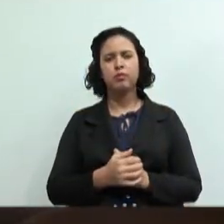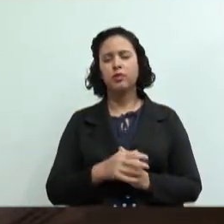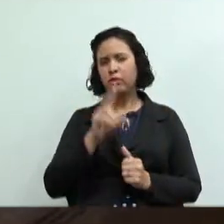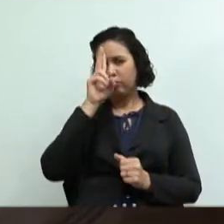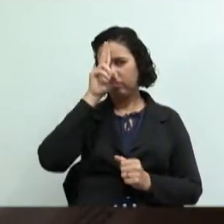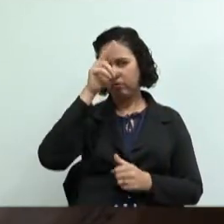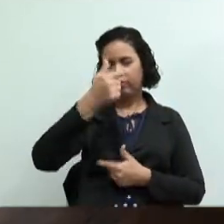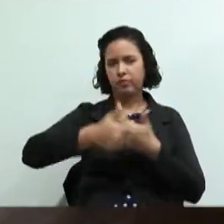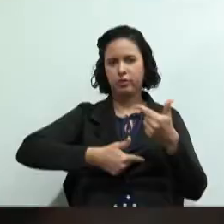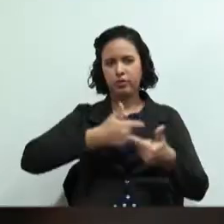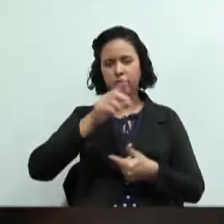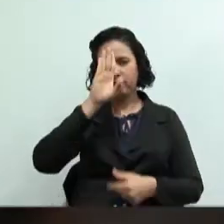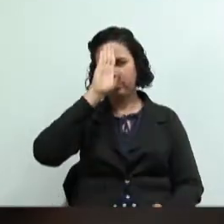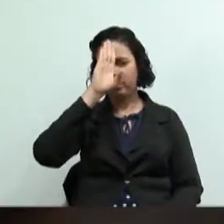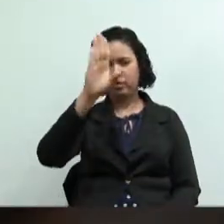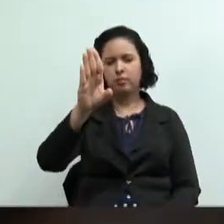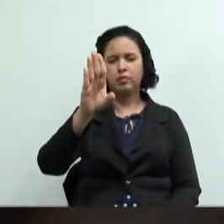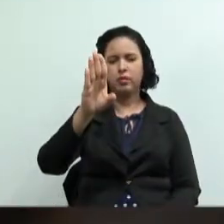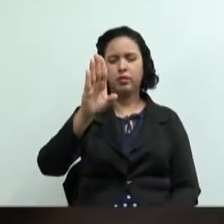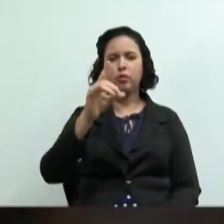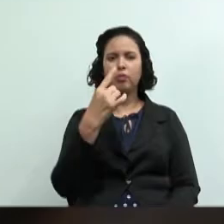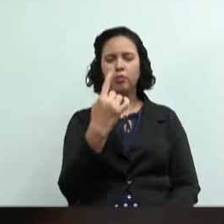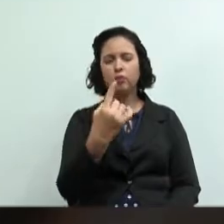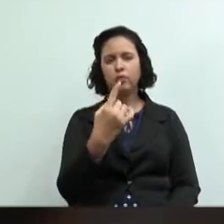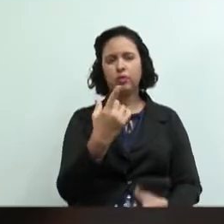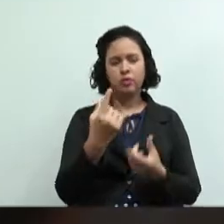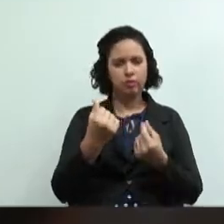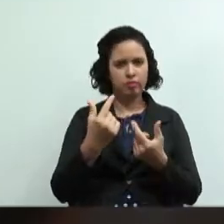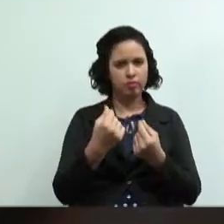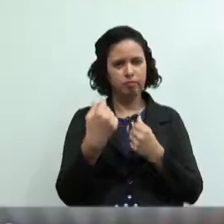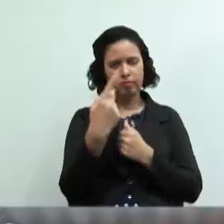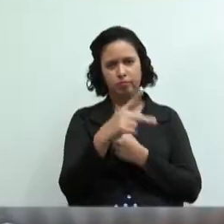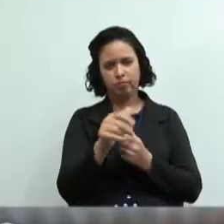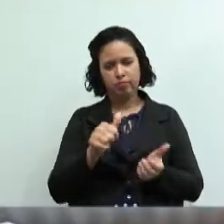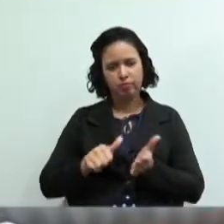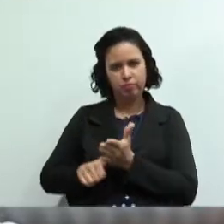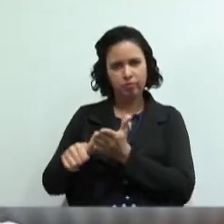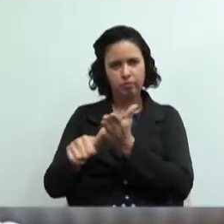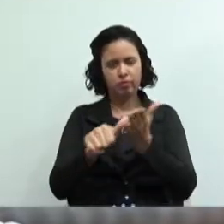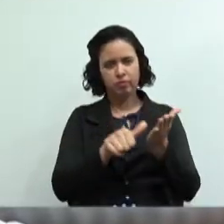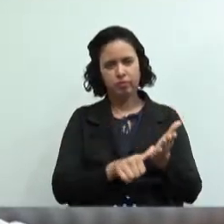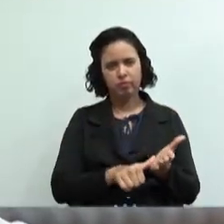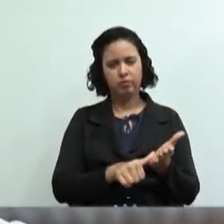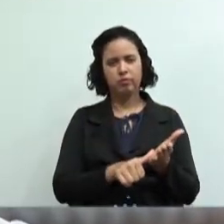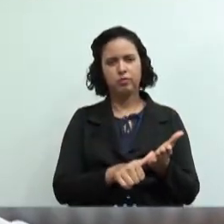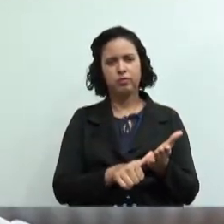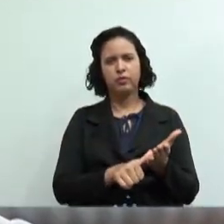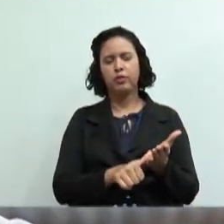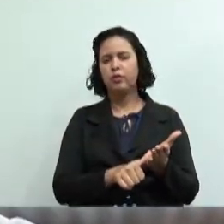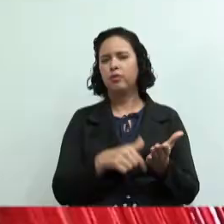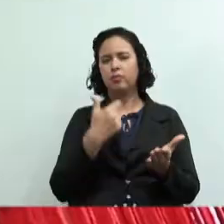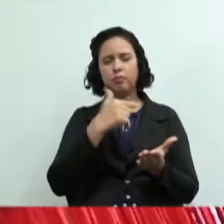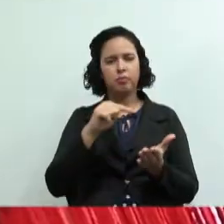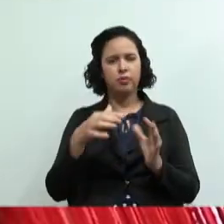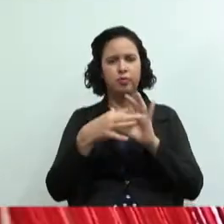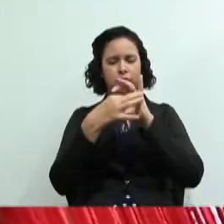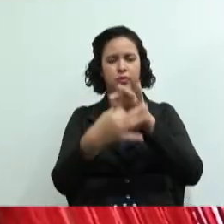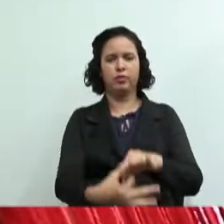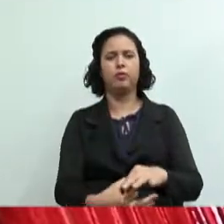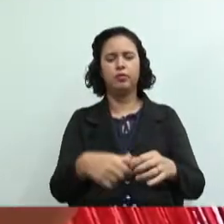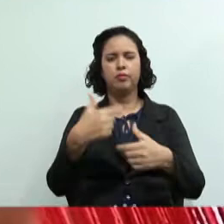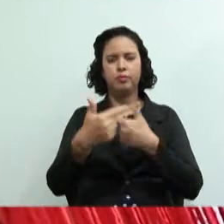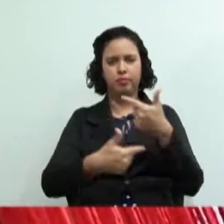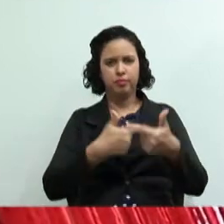principal e muitas vezes o único capital dos cooperados e eles não tem um vínculo de trabalho com a empresa